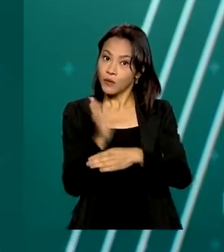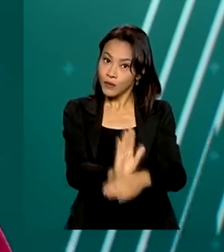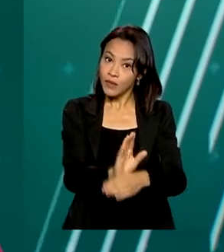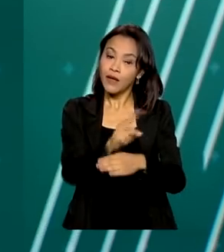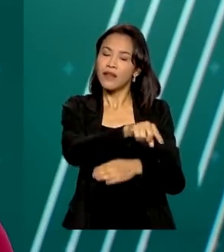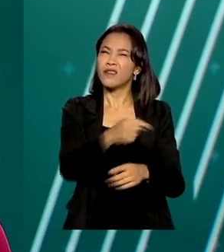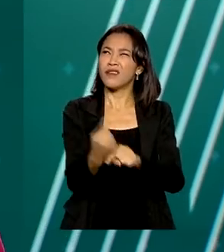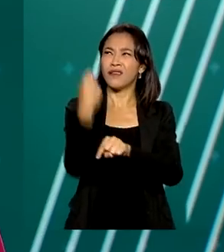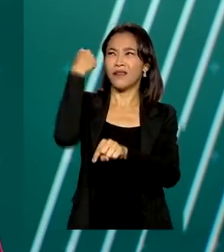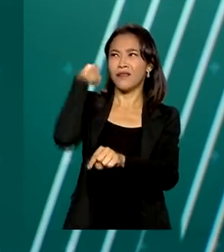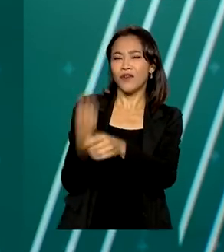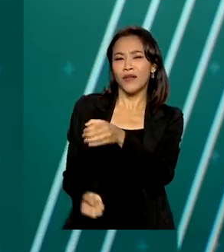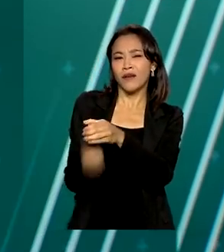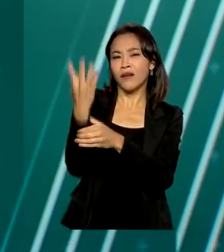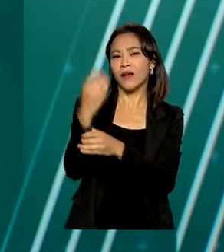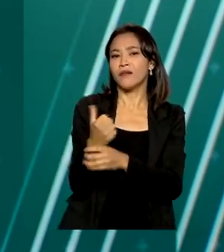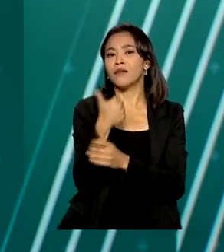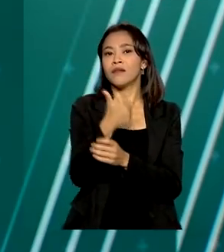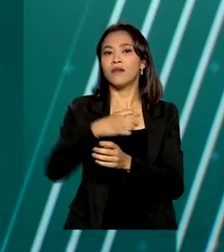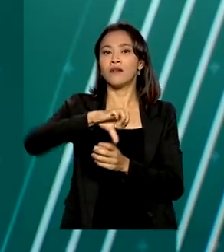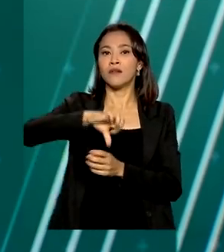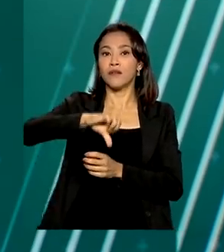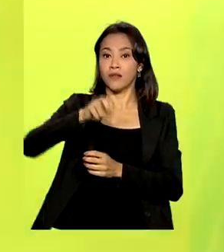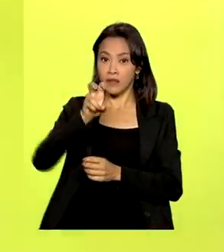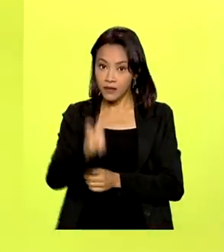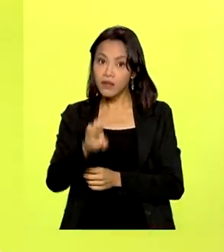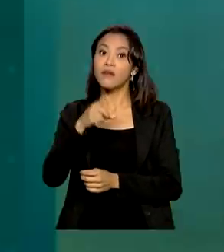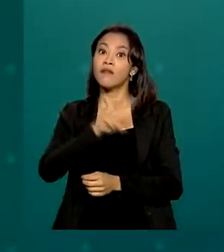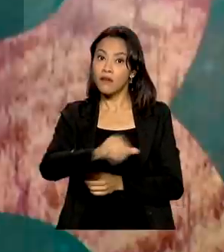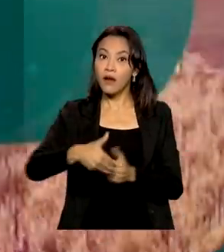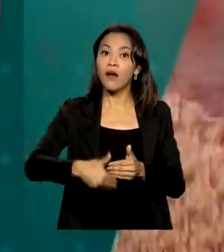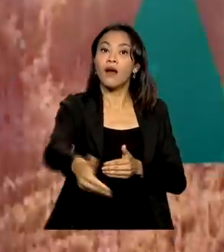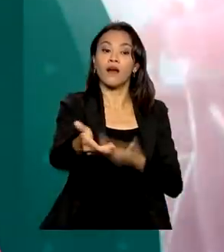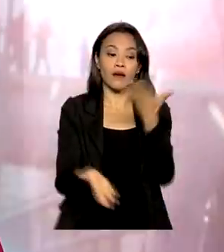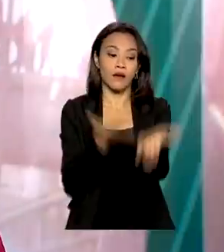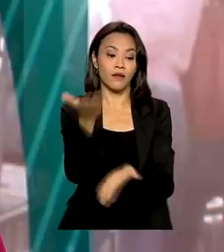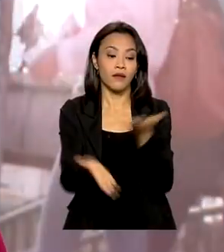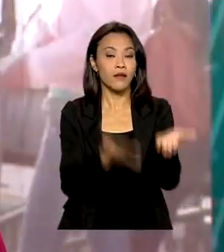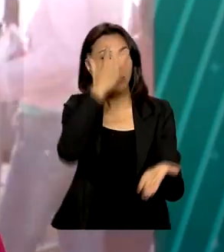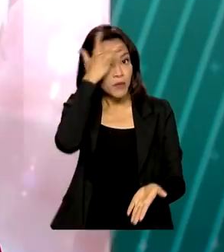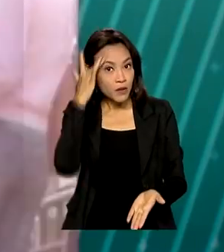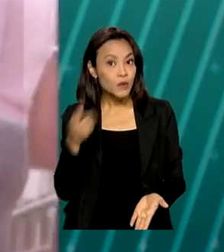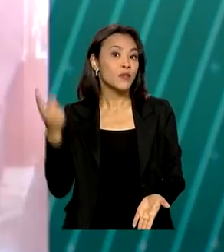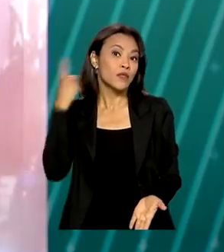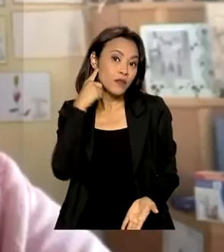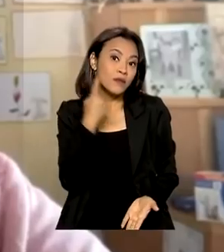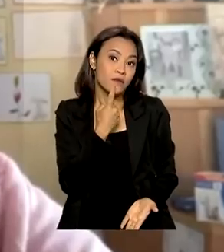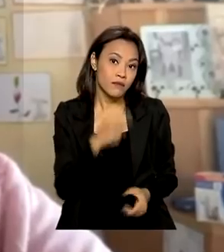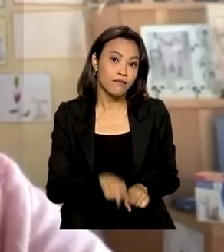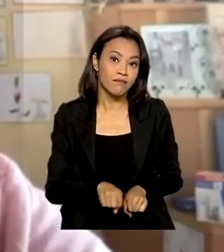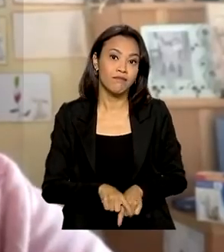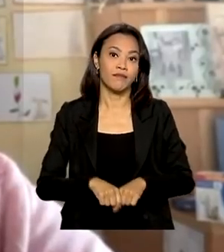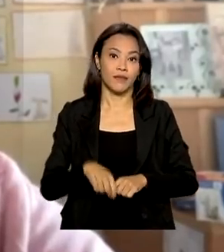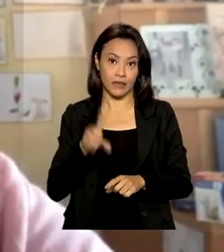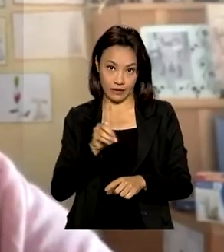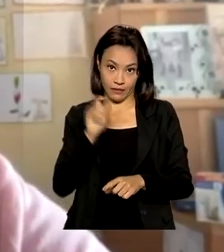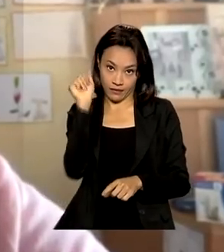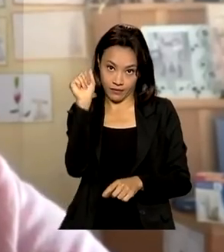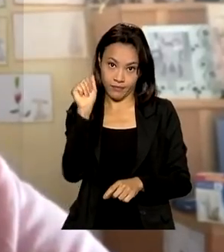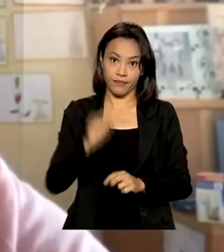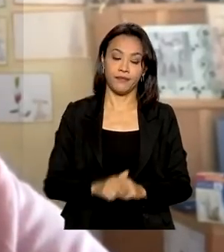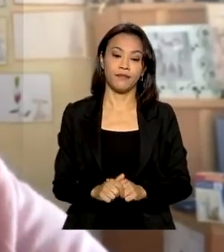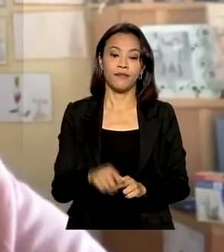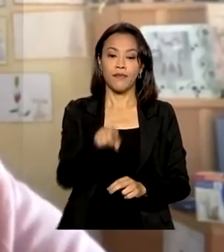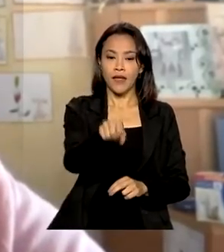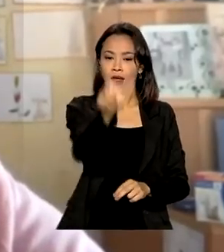existe desde 1995 também atende pessoas com deficiência auditiva. Desde os